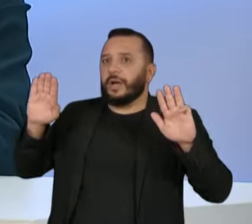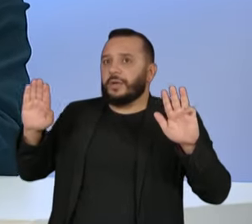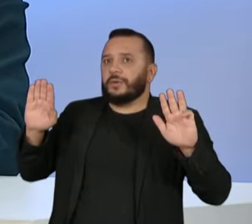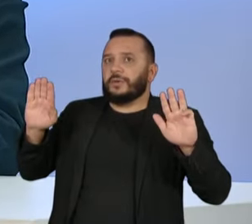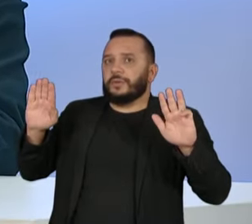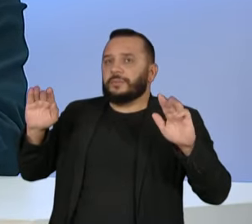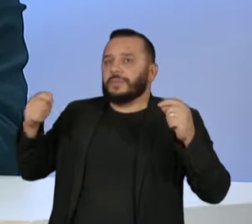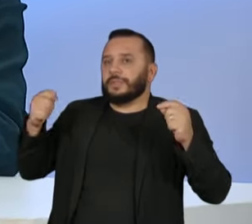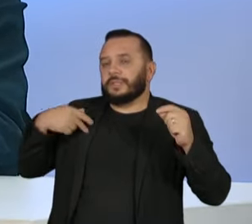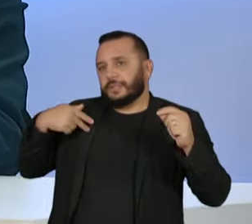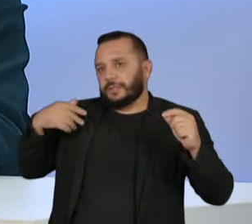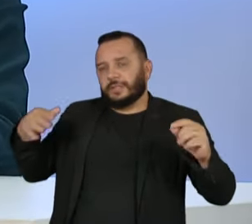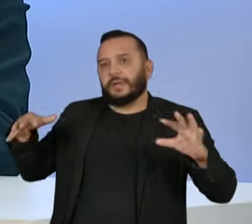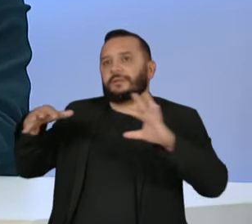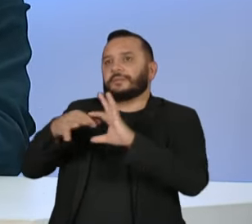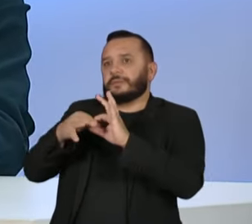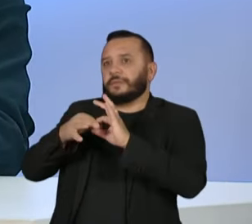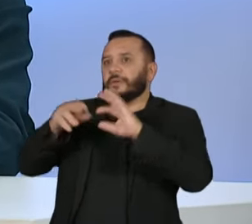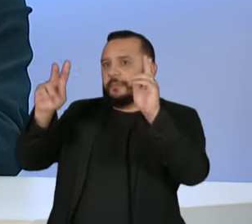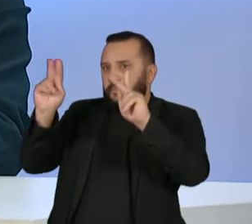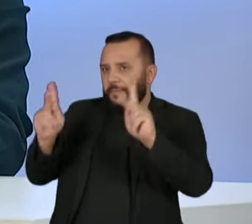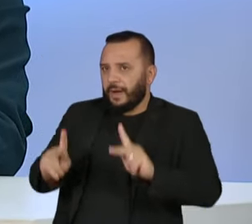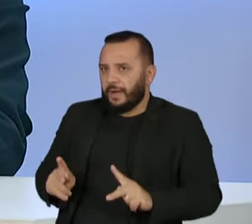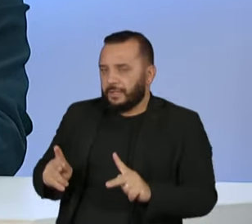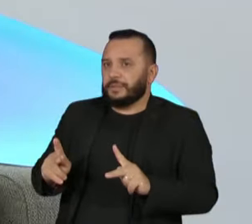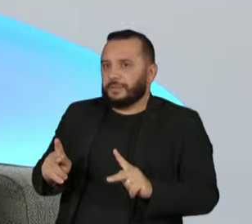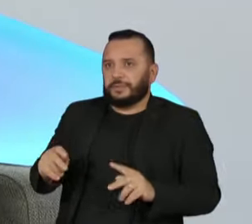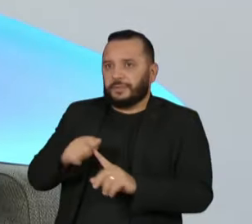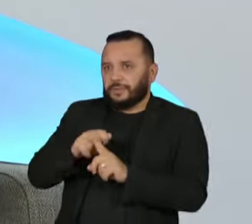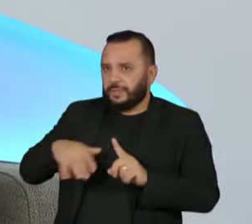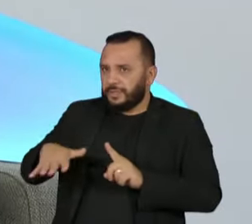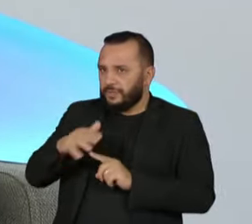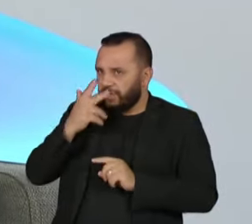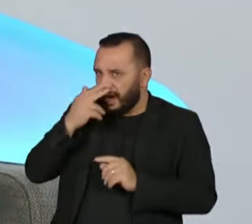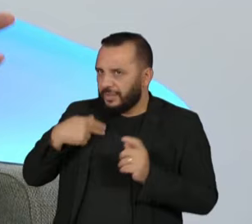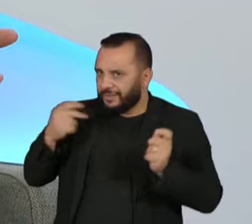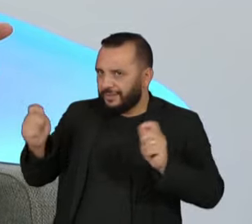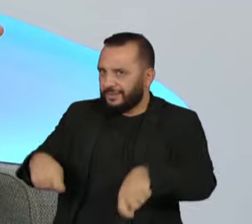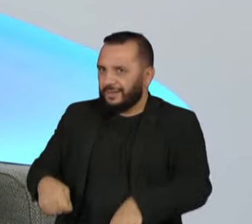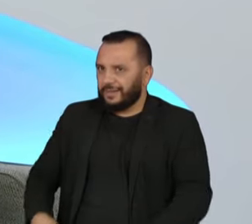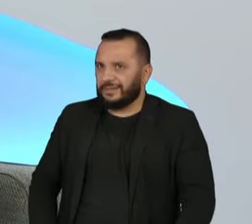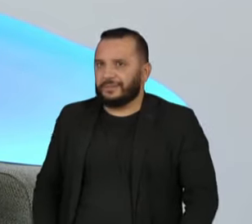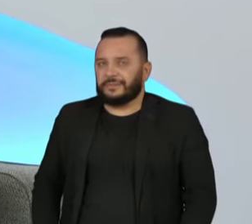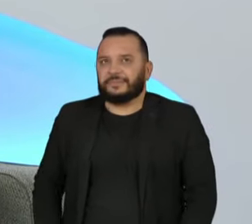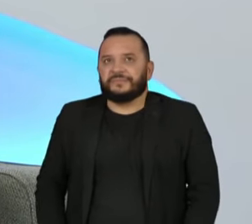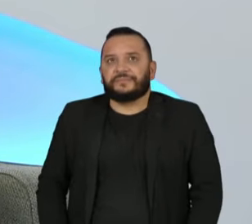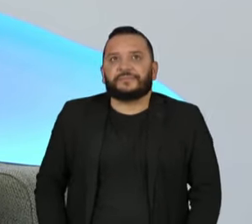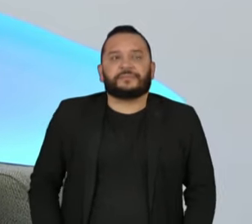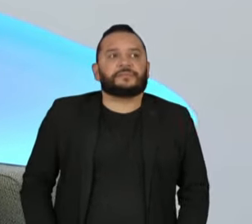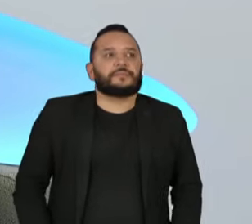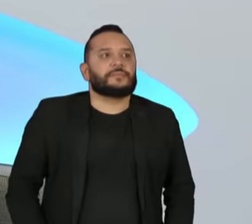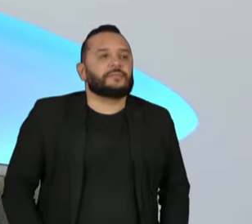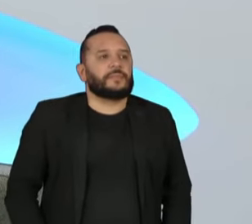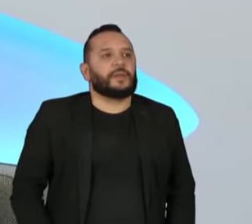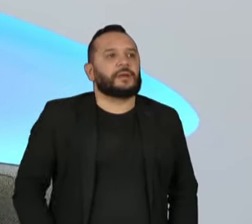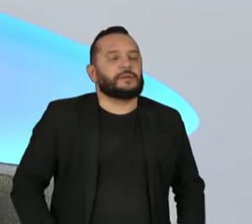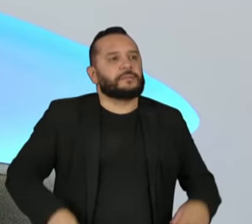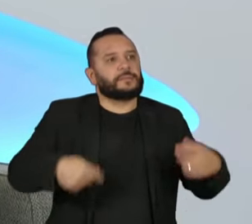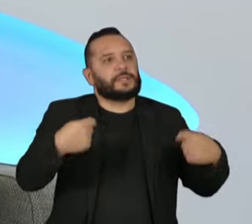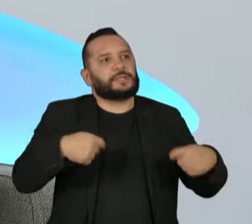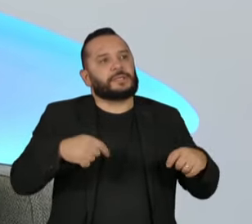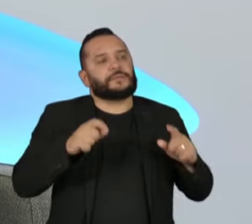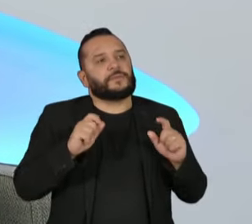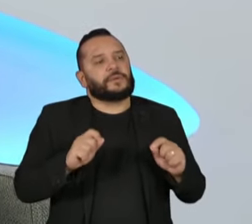pacificação da sociedade. O senhor acredita que isso é possível? Bom, primeiro assim, precisava de um gesto